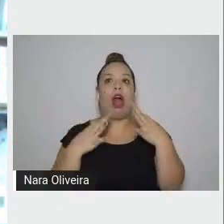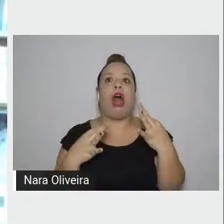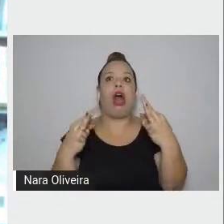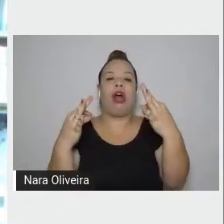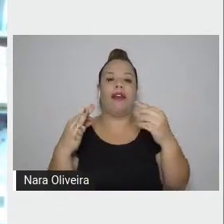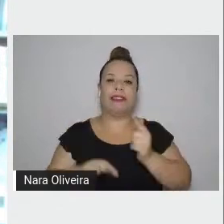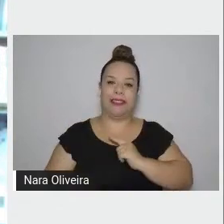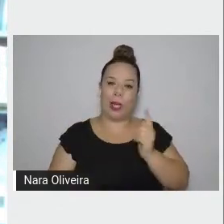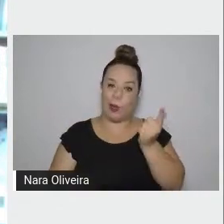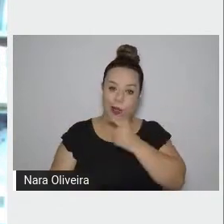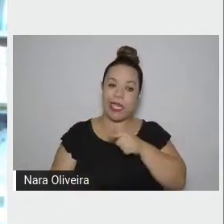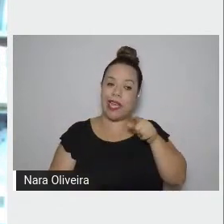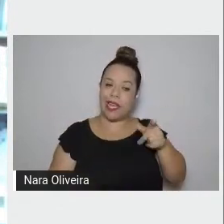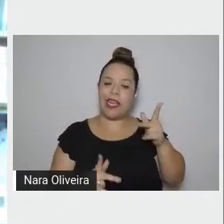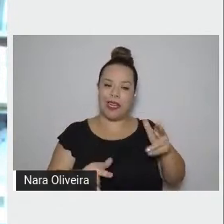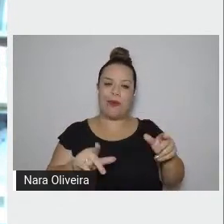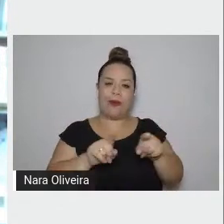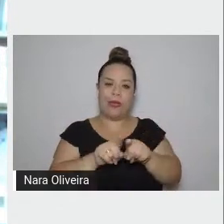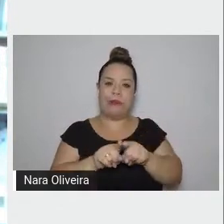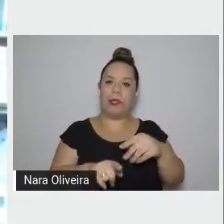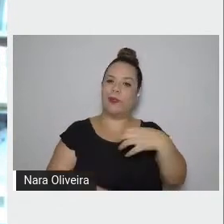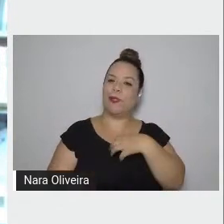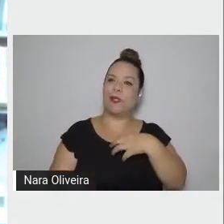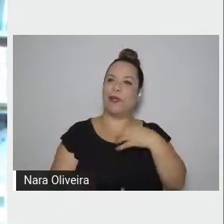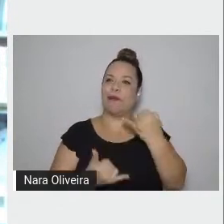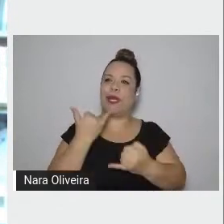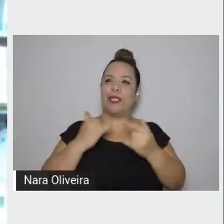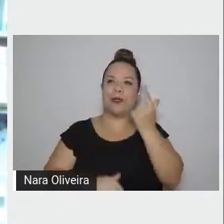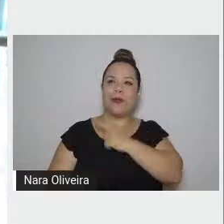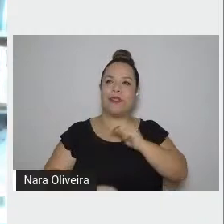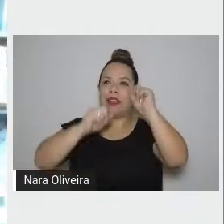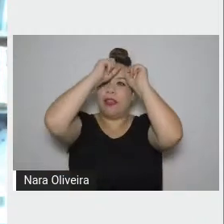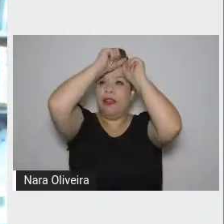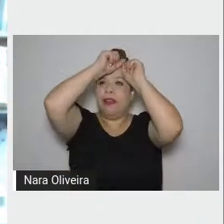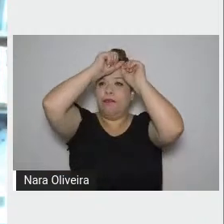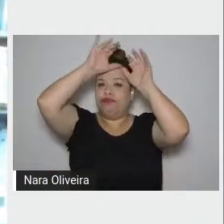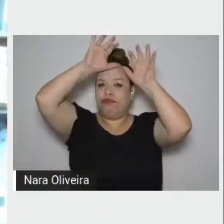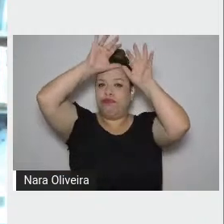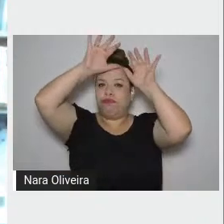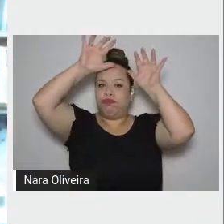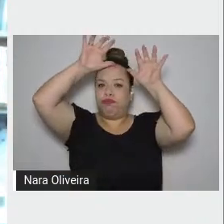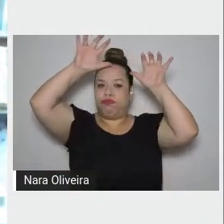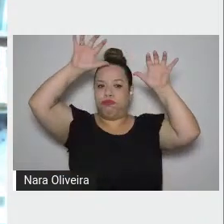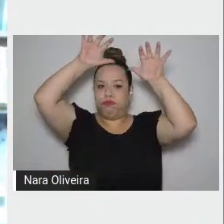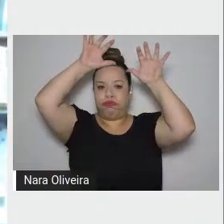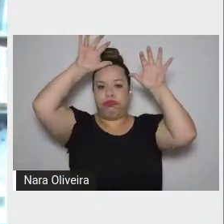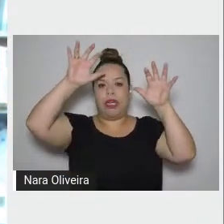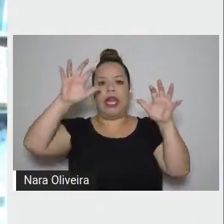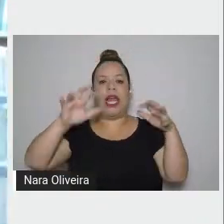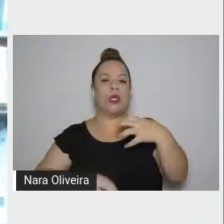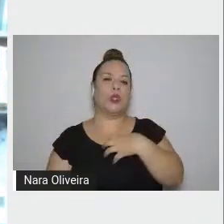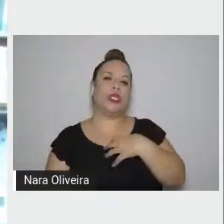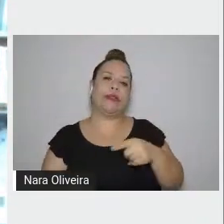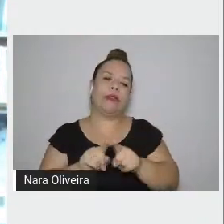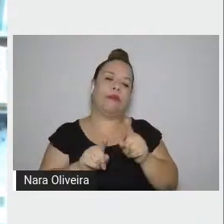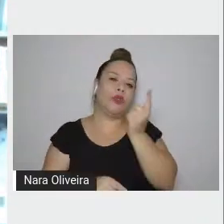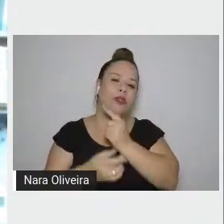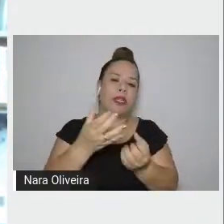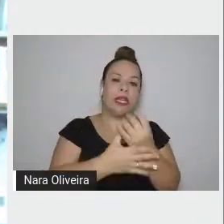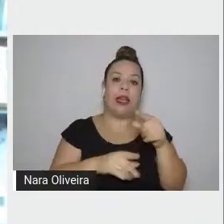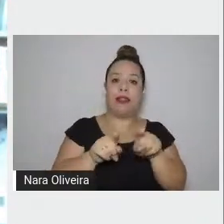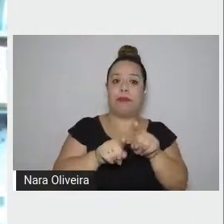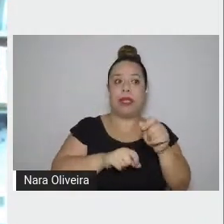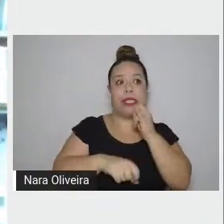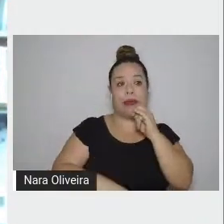Essa capacidade de fabular e de manter o interesse do receptor é uma qualidade que independe da